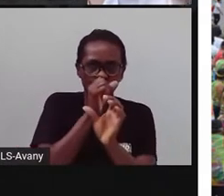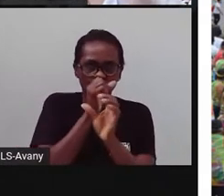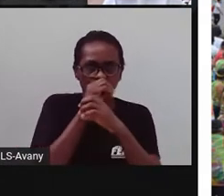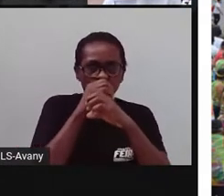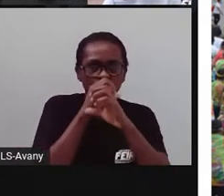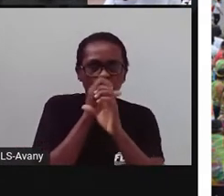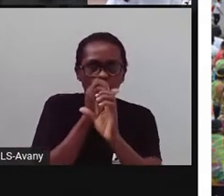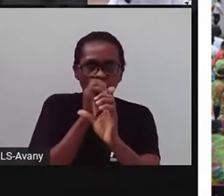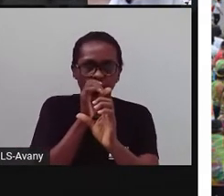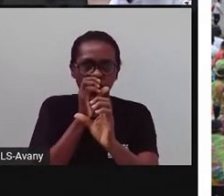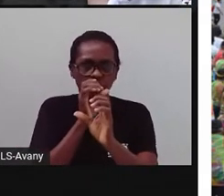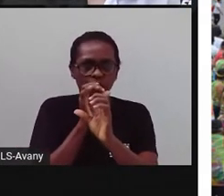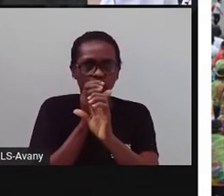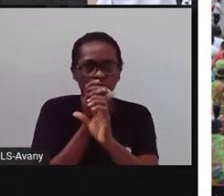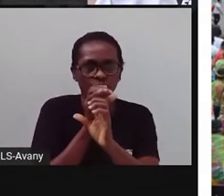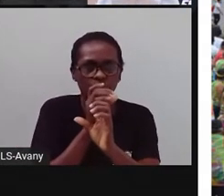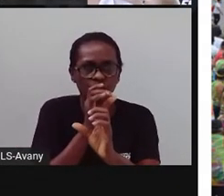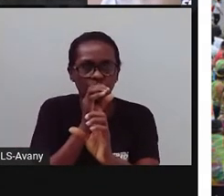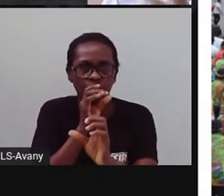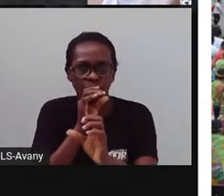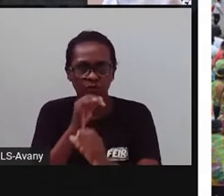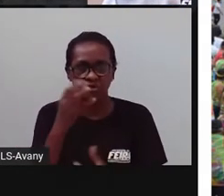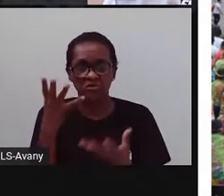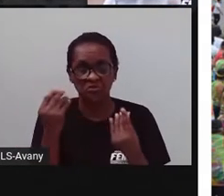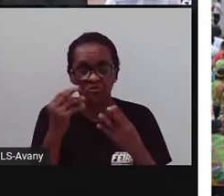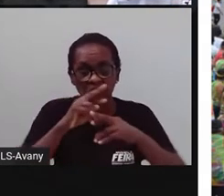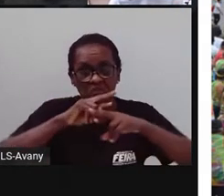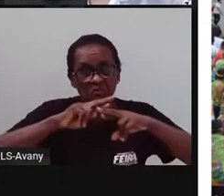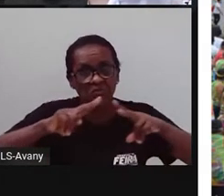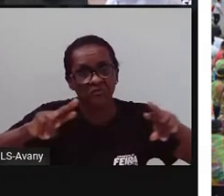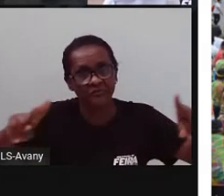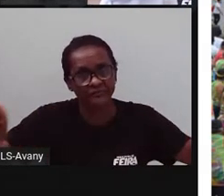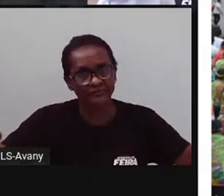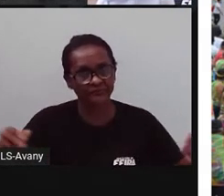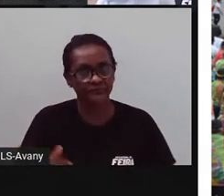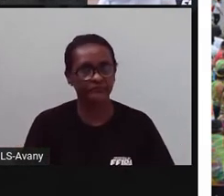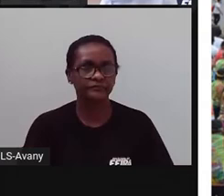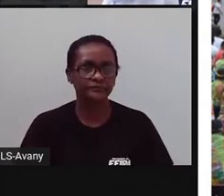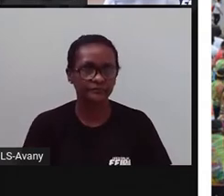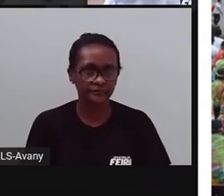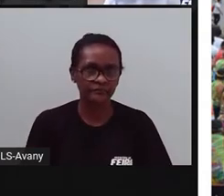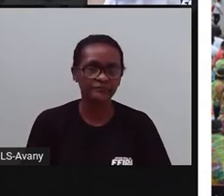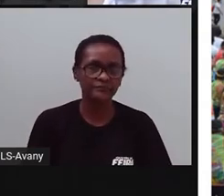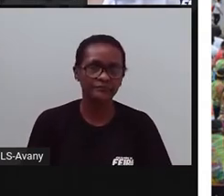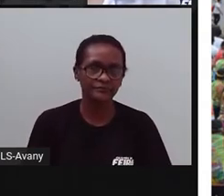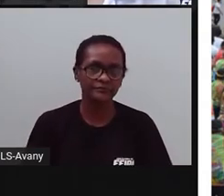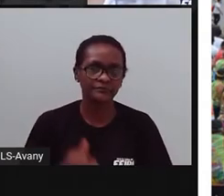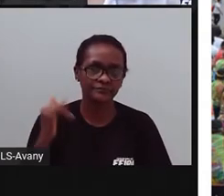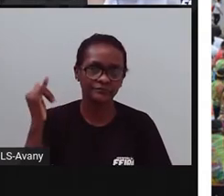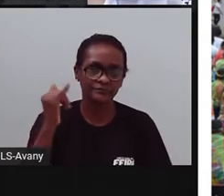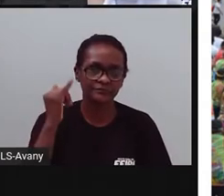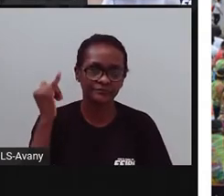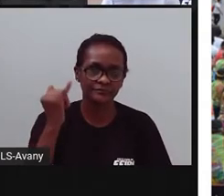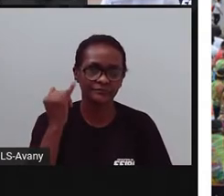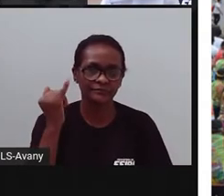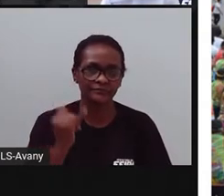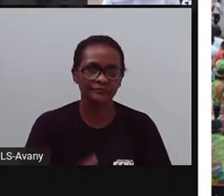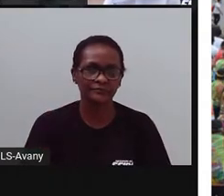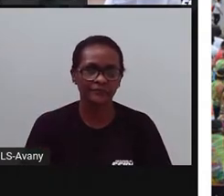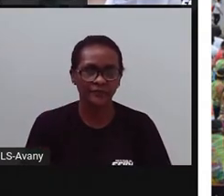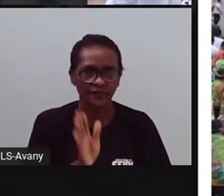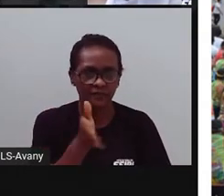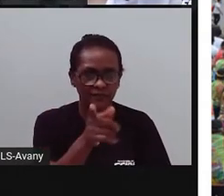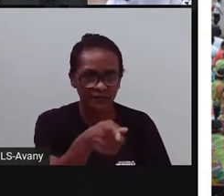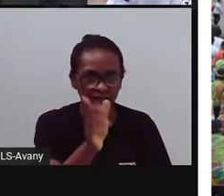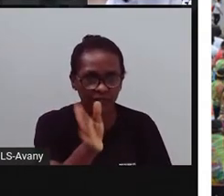músicos que moram aqui em Feira de Santana, né? E é bem importante esse movimento, né? É bem legal. Vocês já foram na